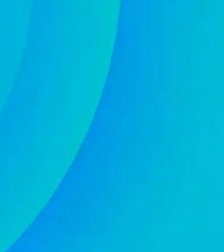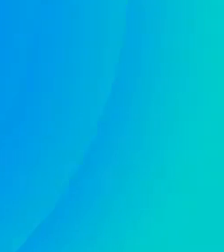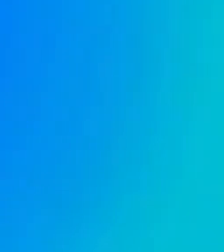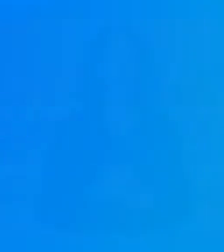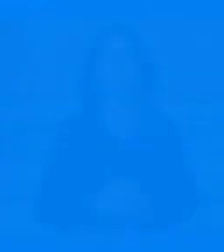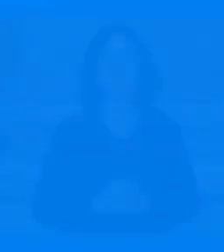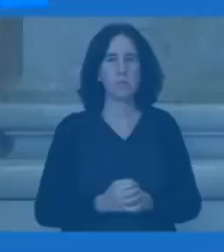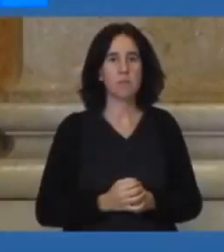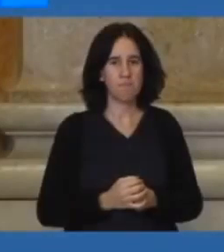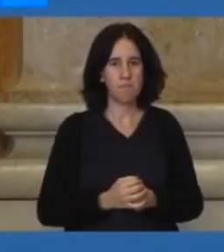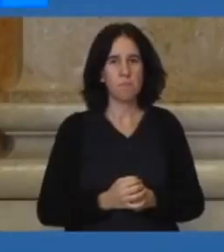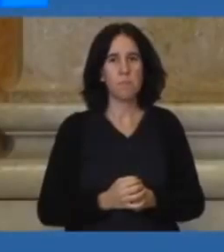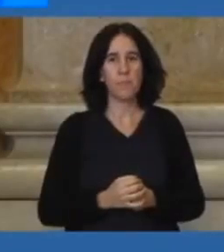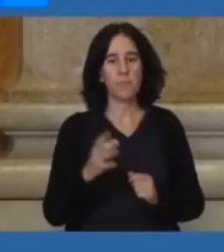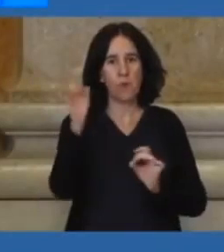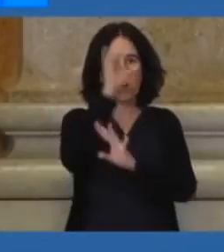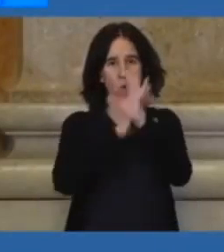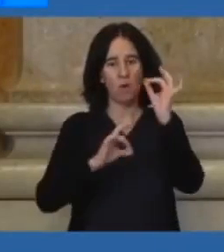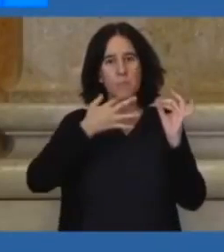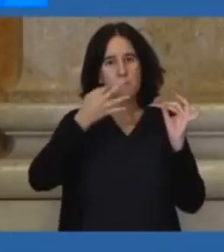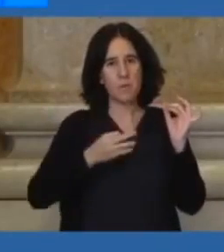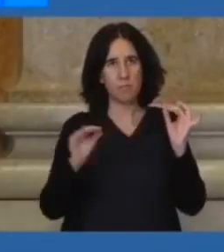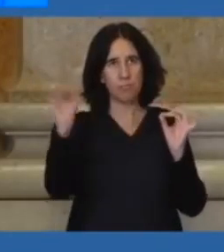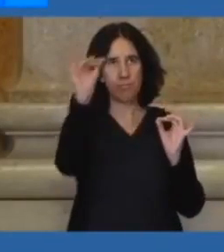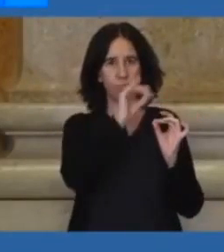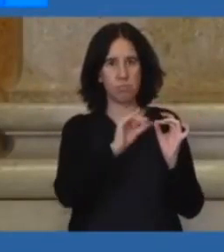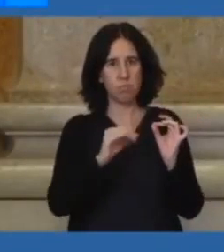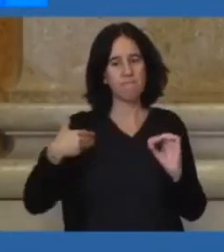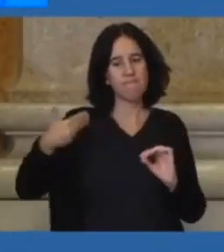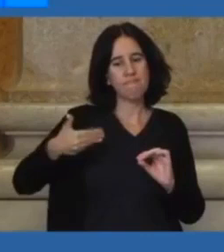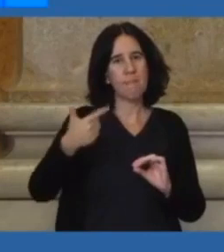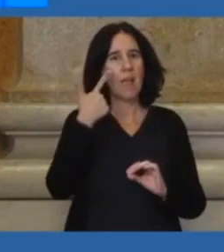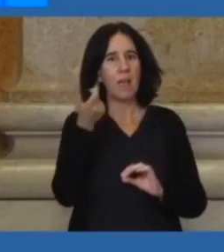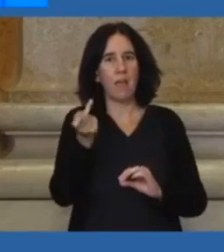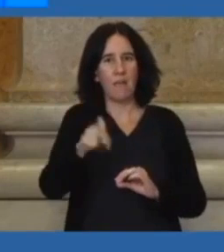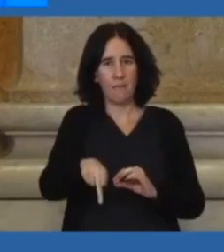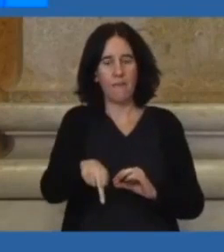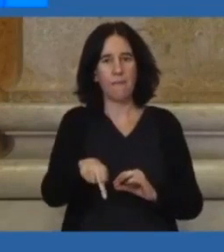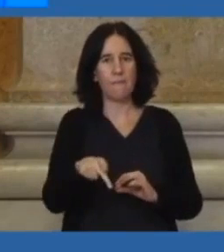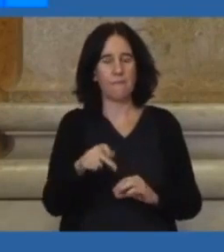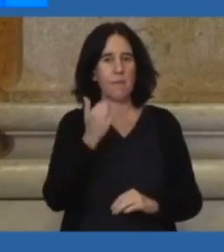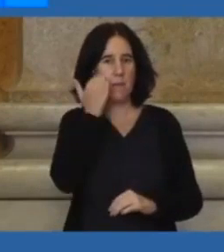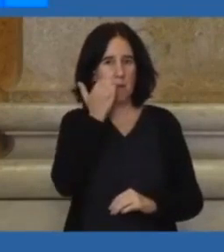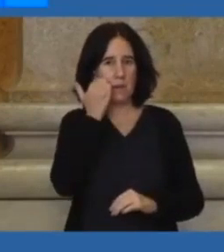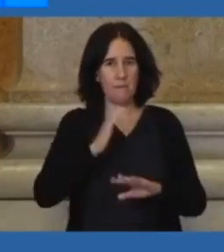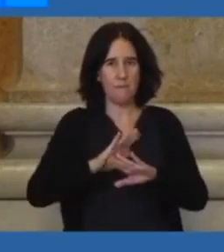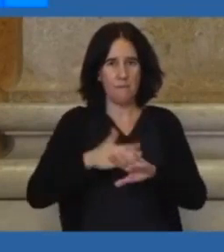Em toda a Europa, temos vindo a verificar um agravamento